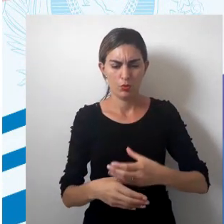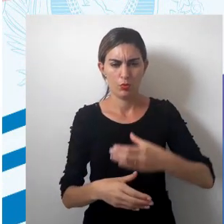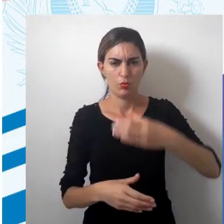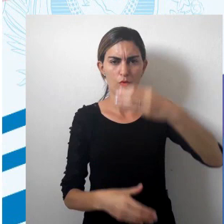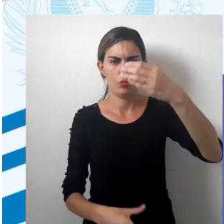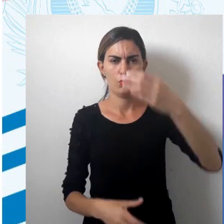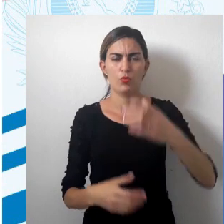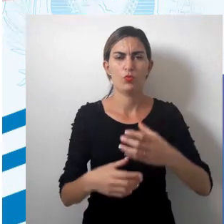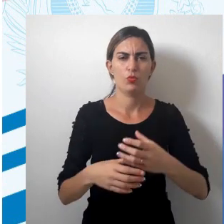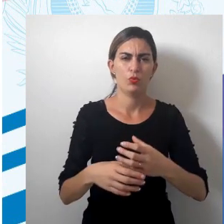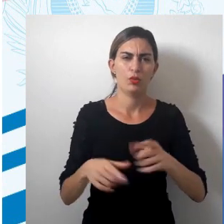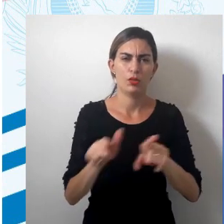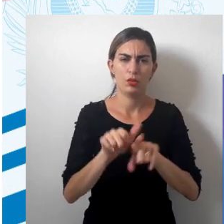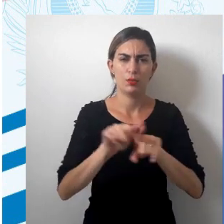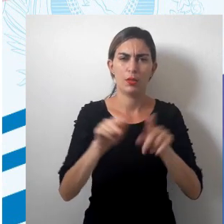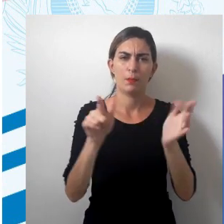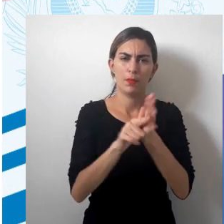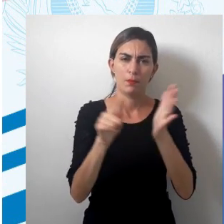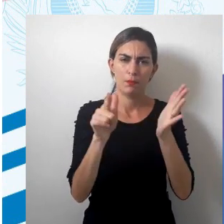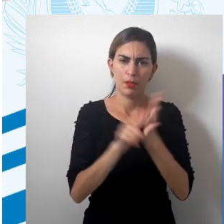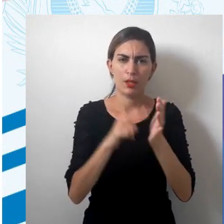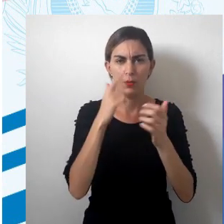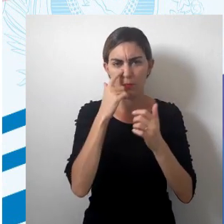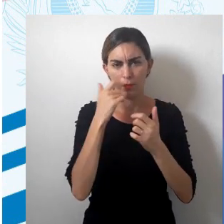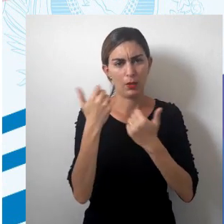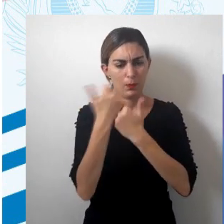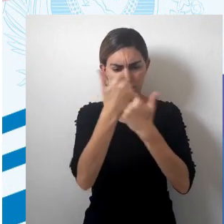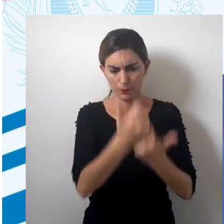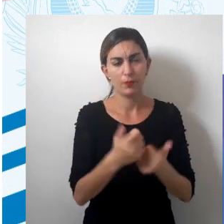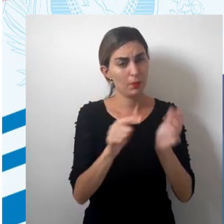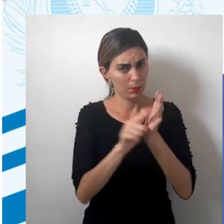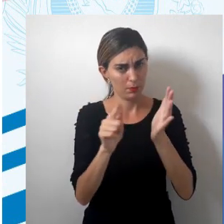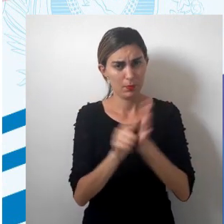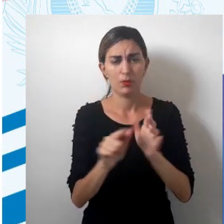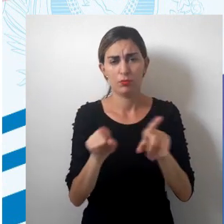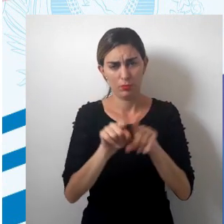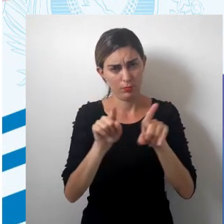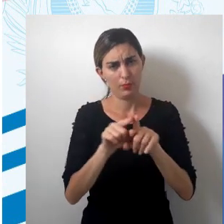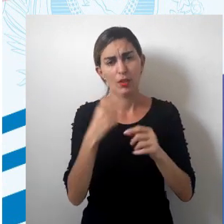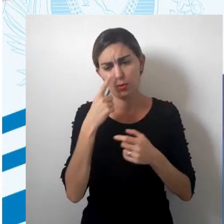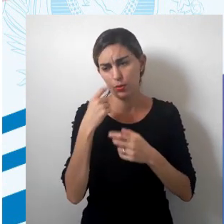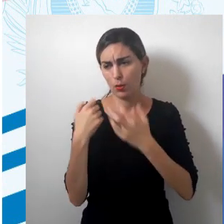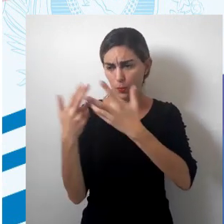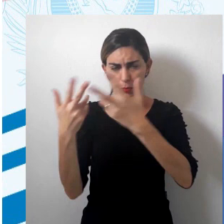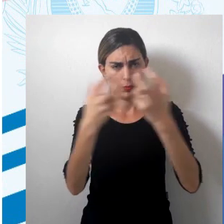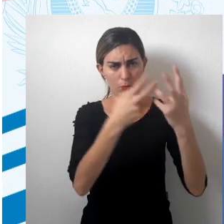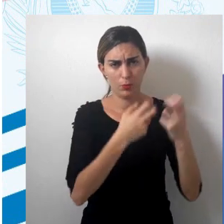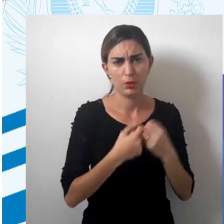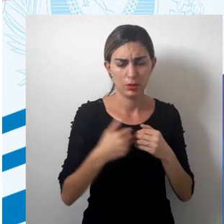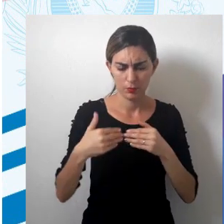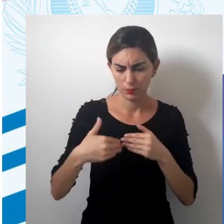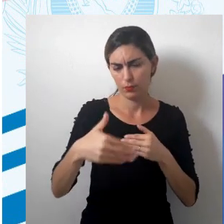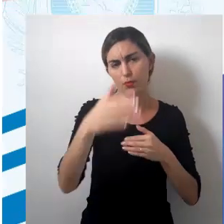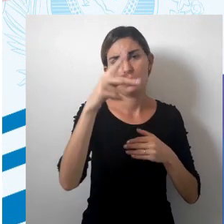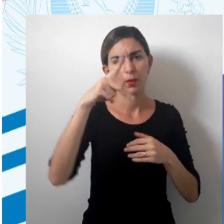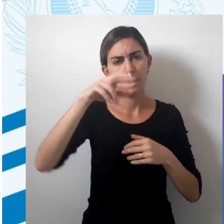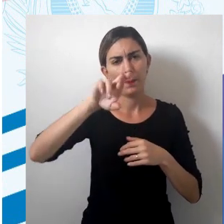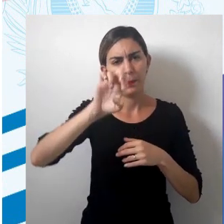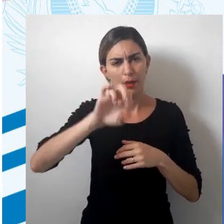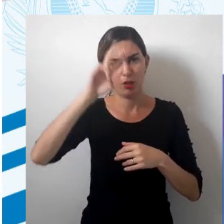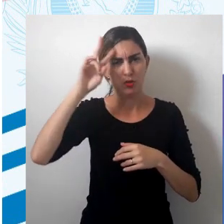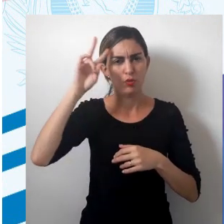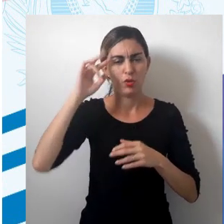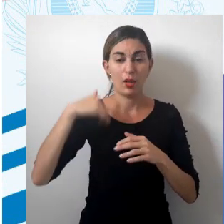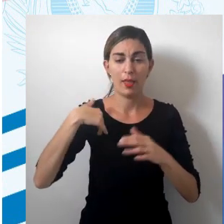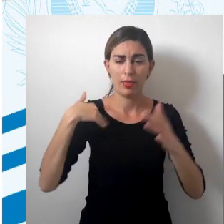representações em papel. Então, a gente observa que, do momento, né? Que parte da pré-história